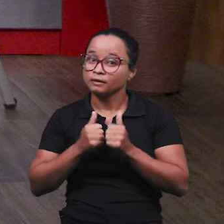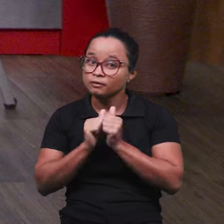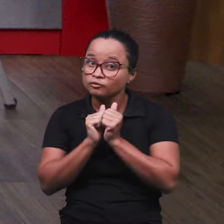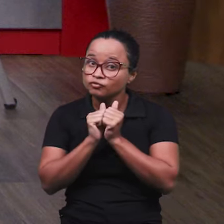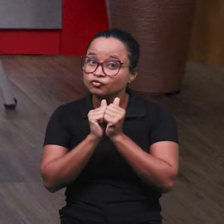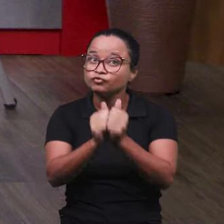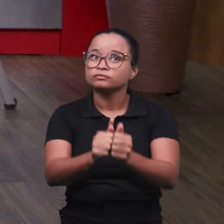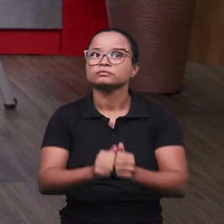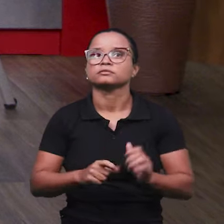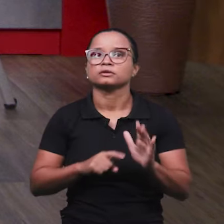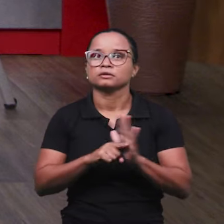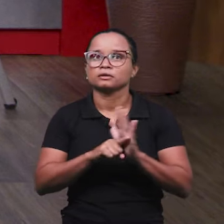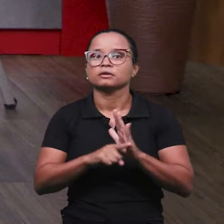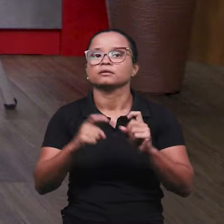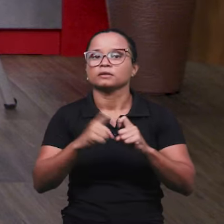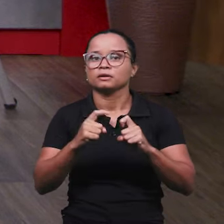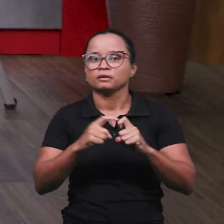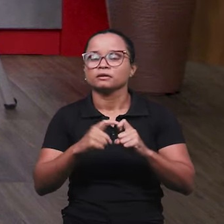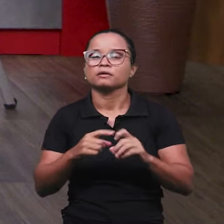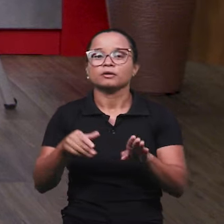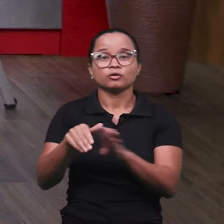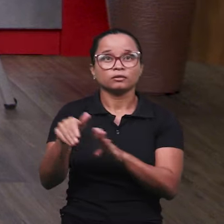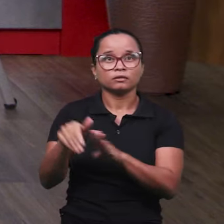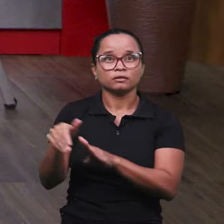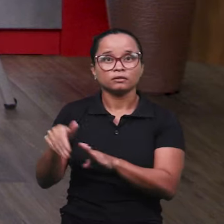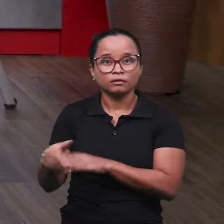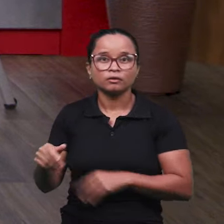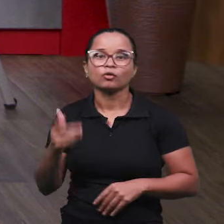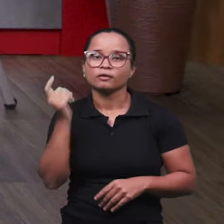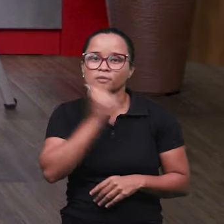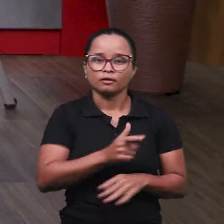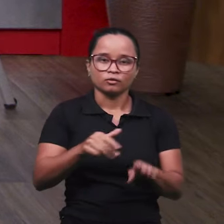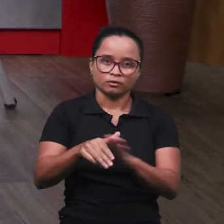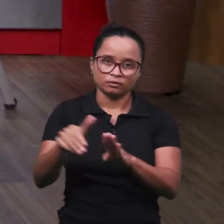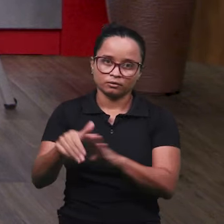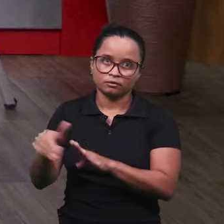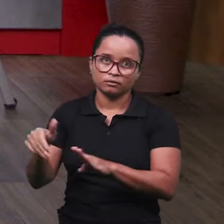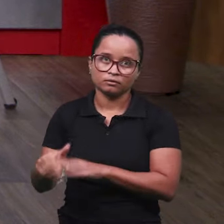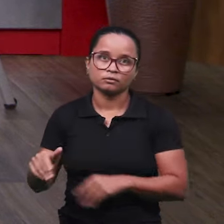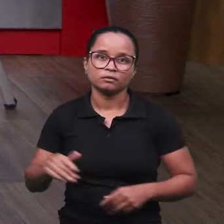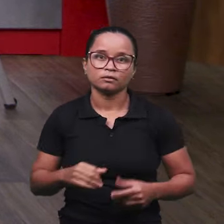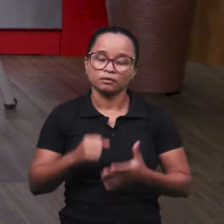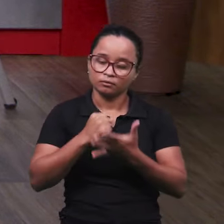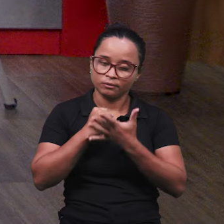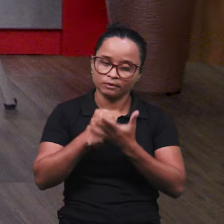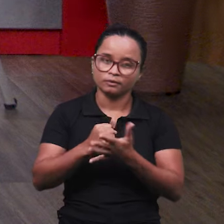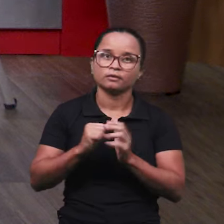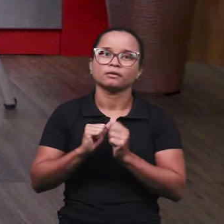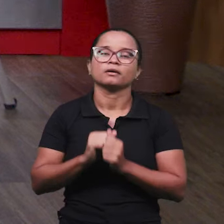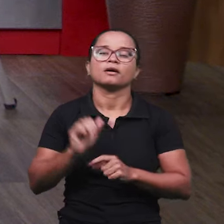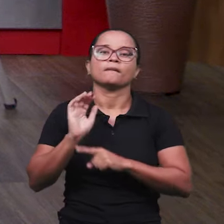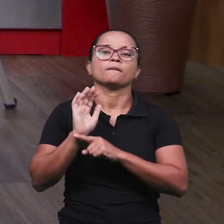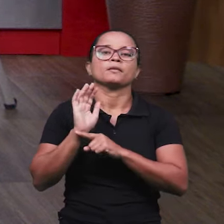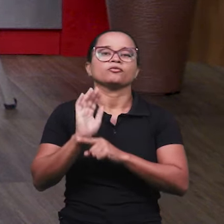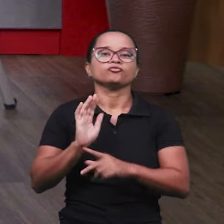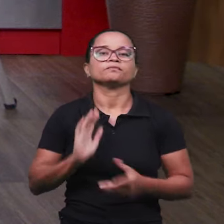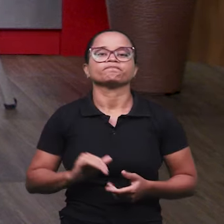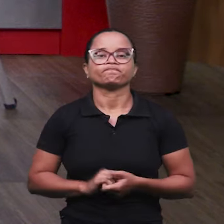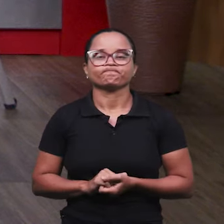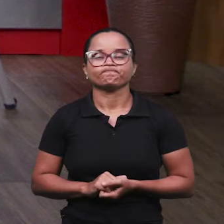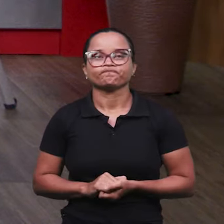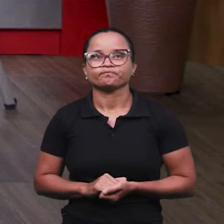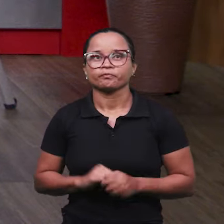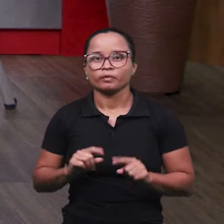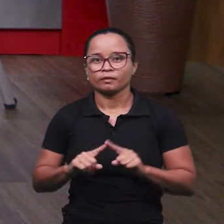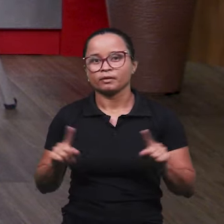na verdade, aquilo que vai poder orientar ali, naquilo que o médico não avaliar, o seu assistente vai conseguir ali orientar.